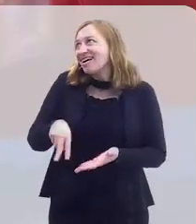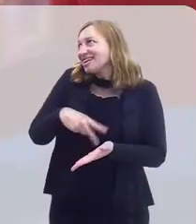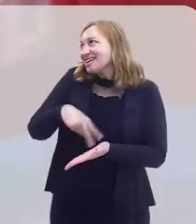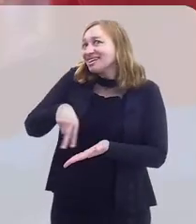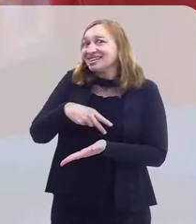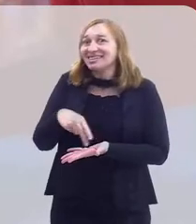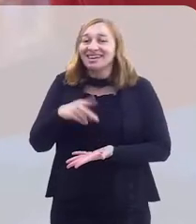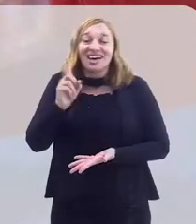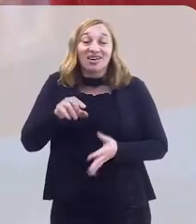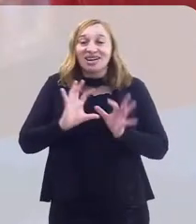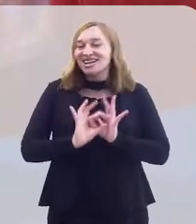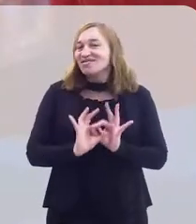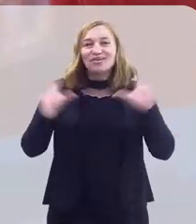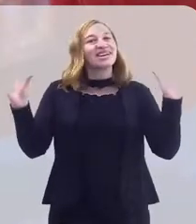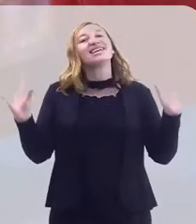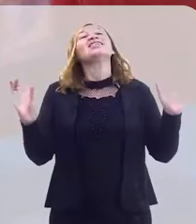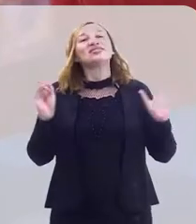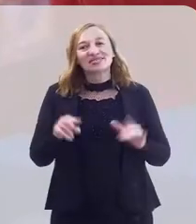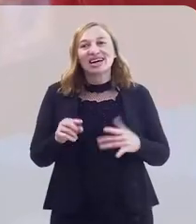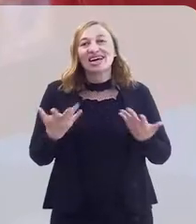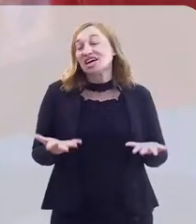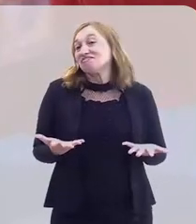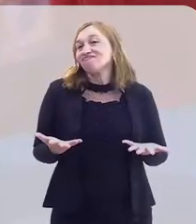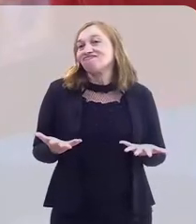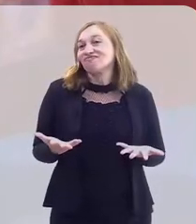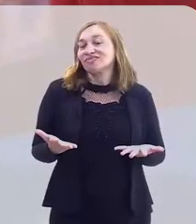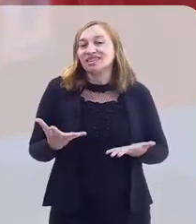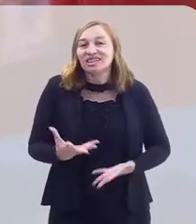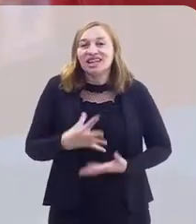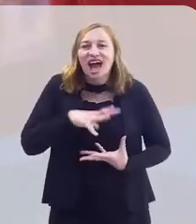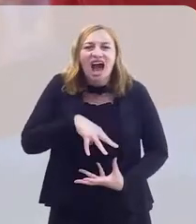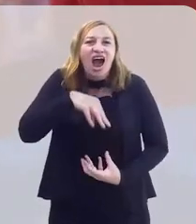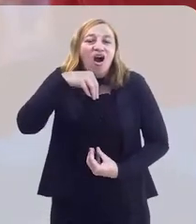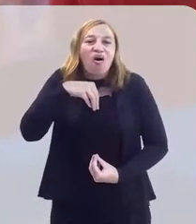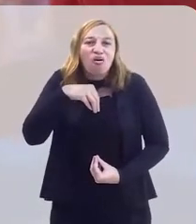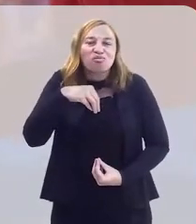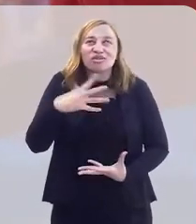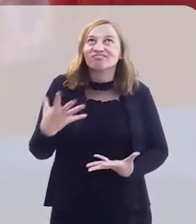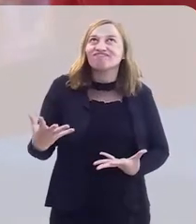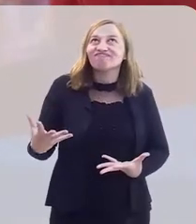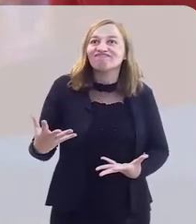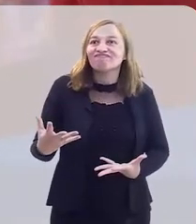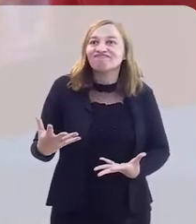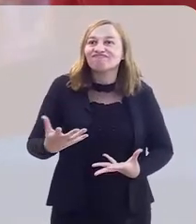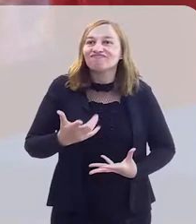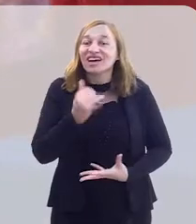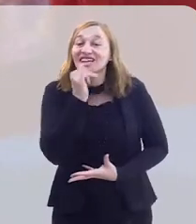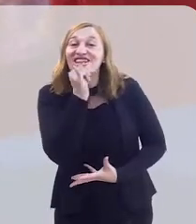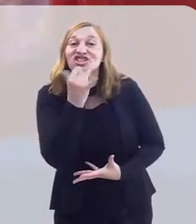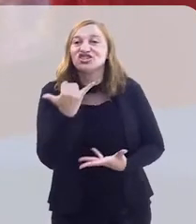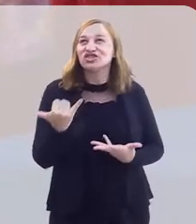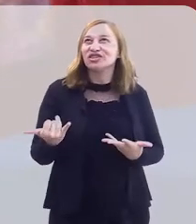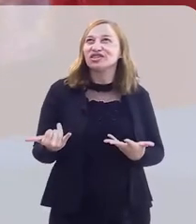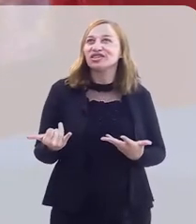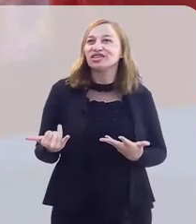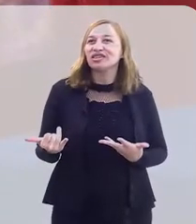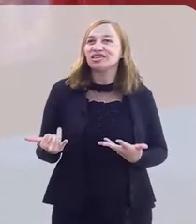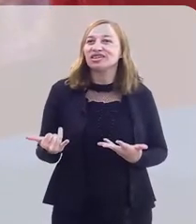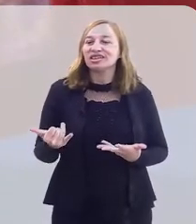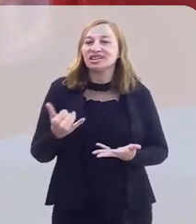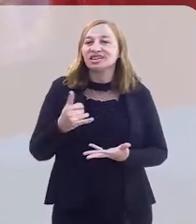A dança é uma libertação, digamos assim, da alma, da energia.